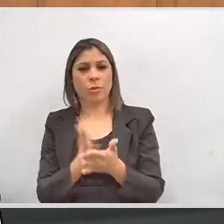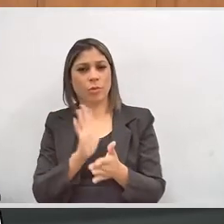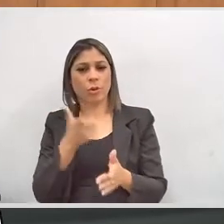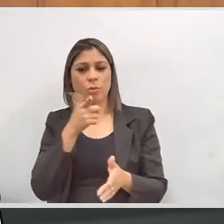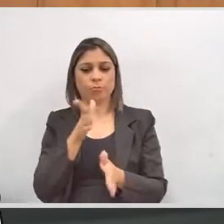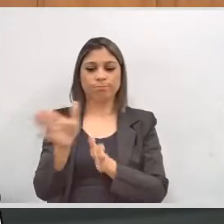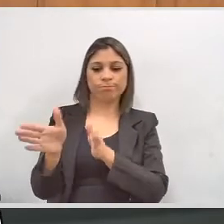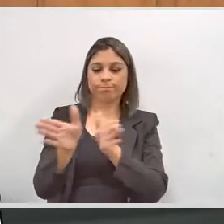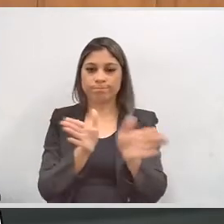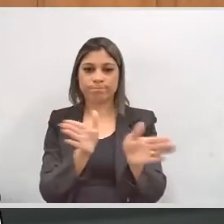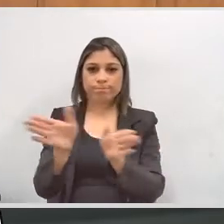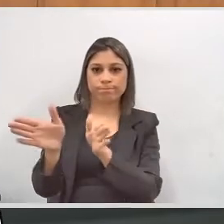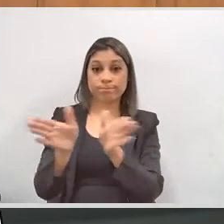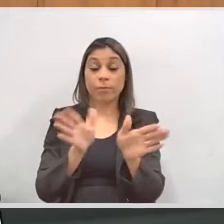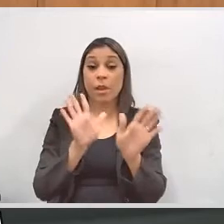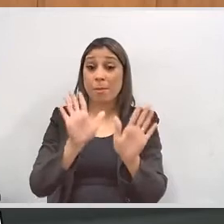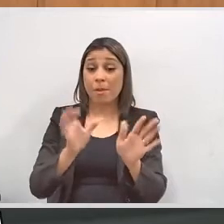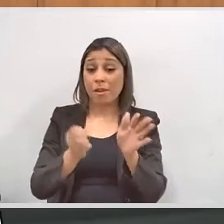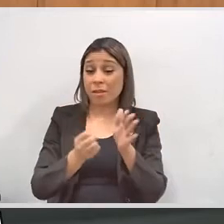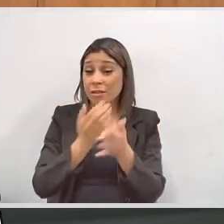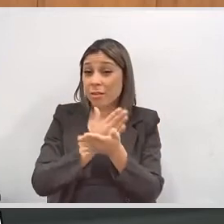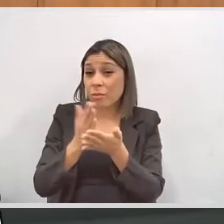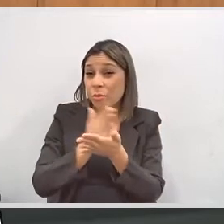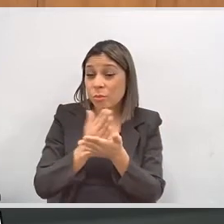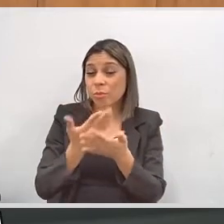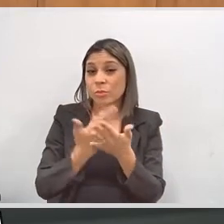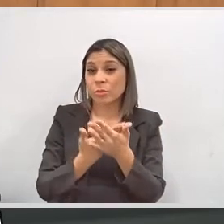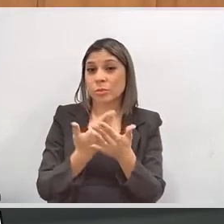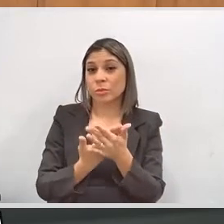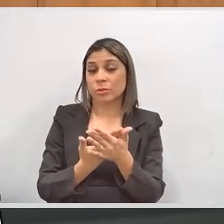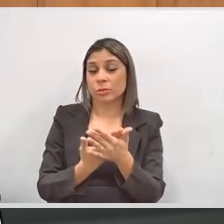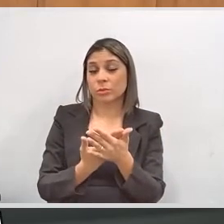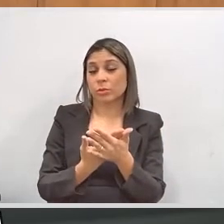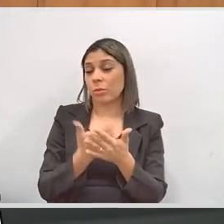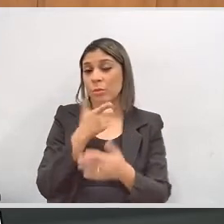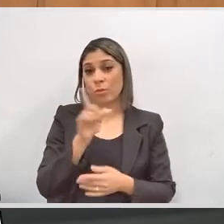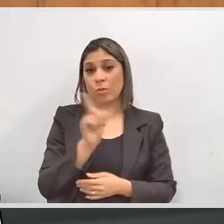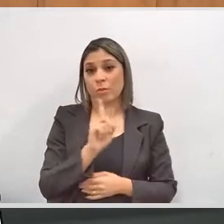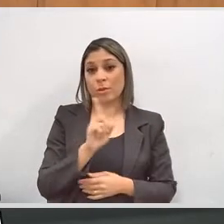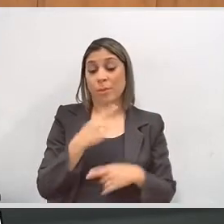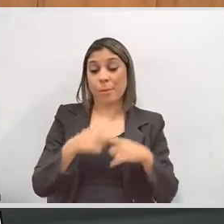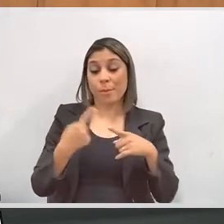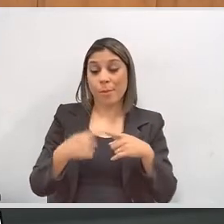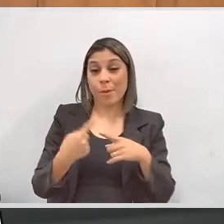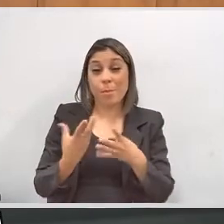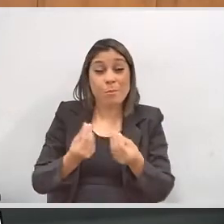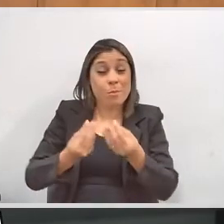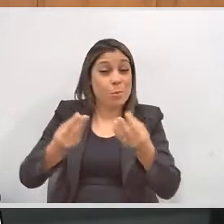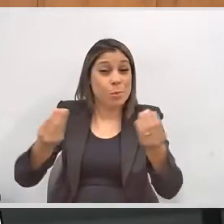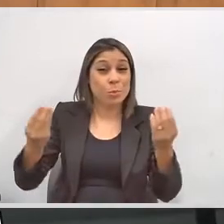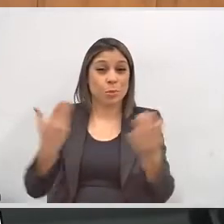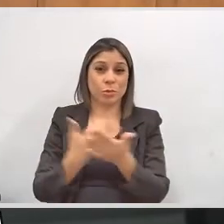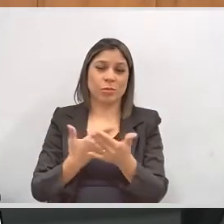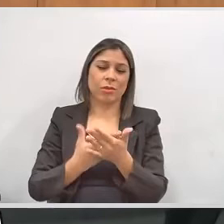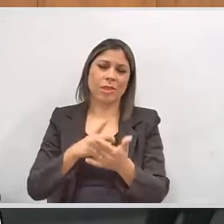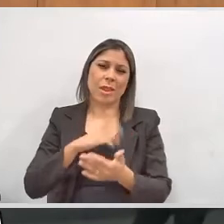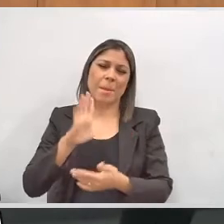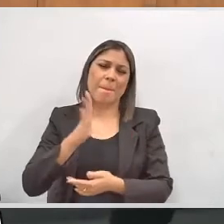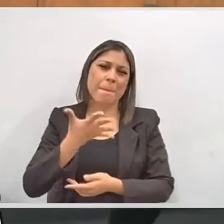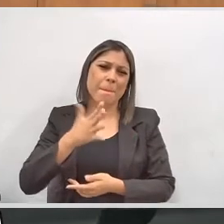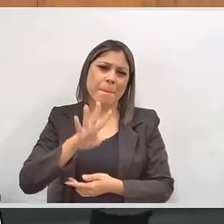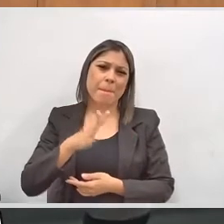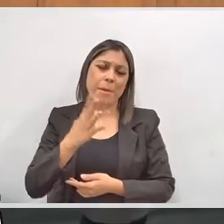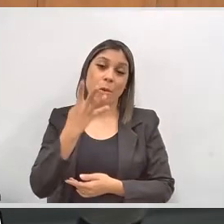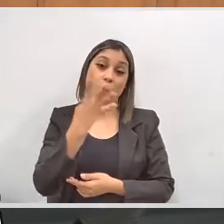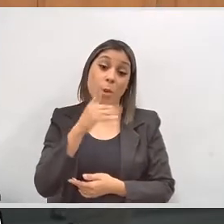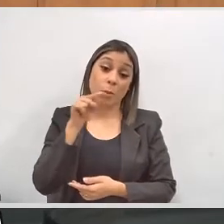Só que o número de escolas da Secretaria de Educação é muito grande. Nós temos hoje mais ou menos